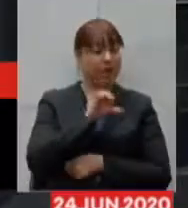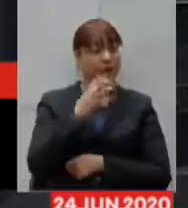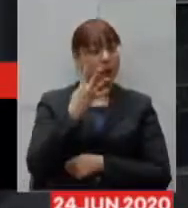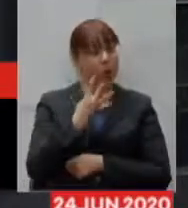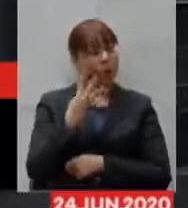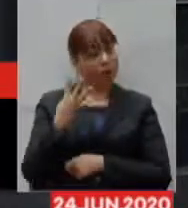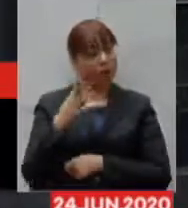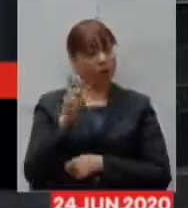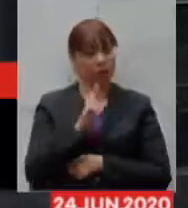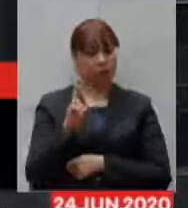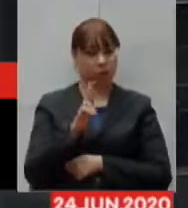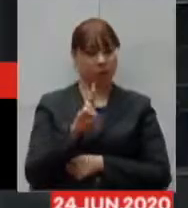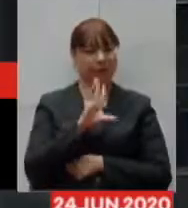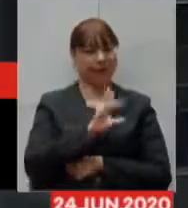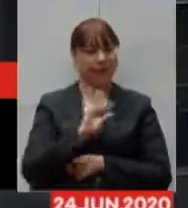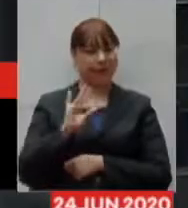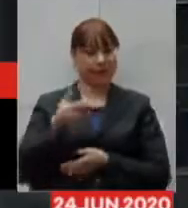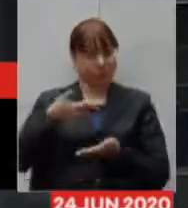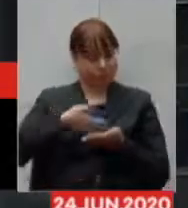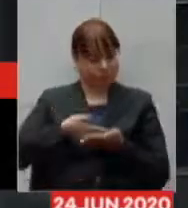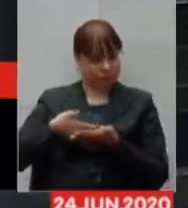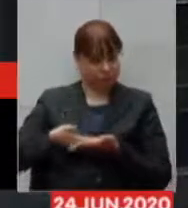,00 por leito.